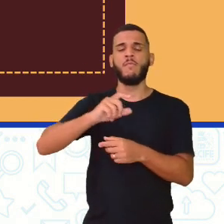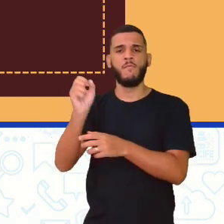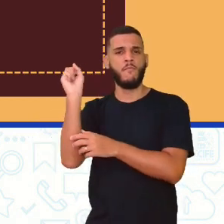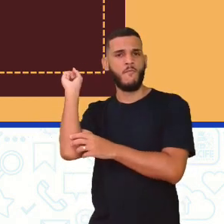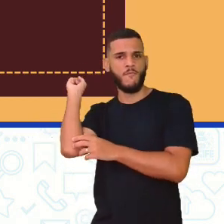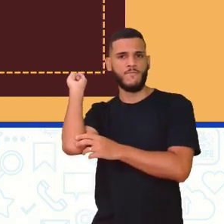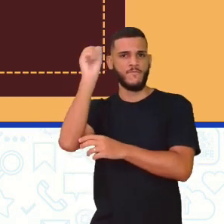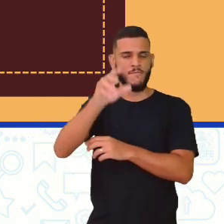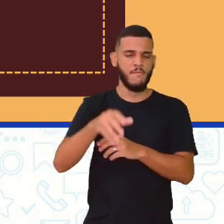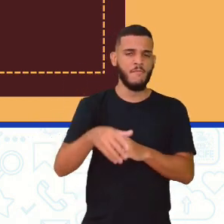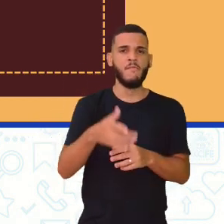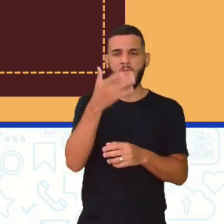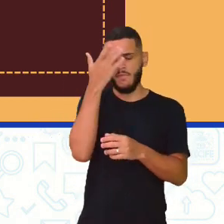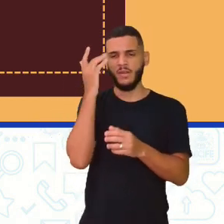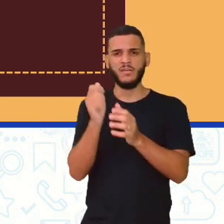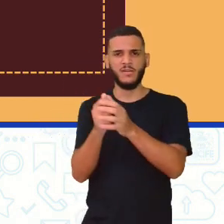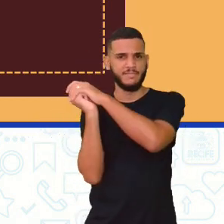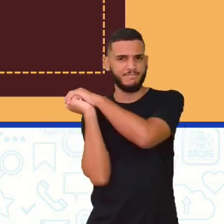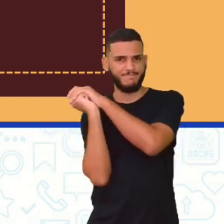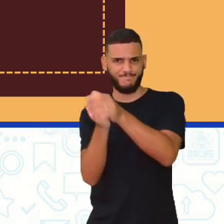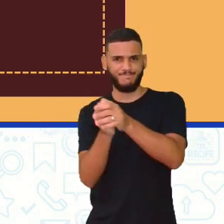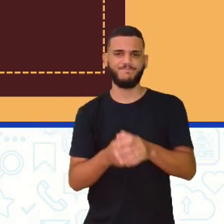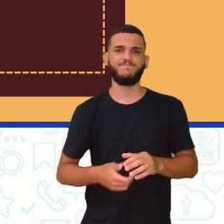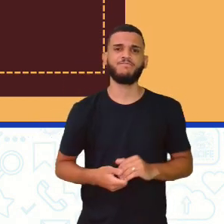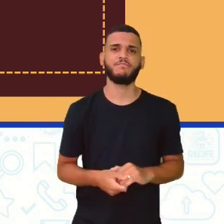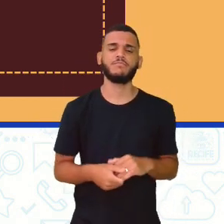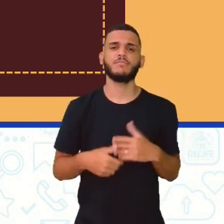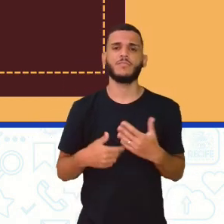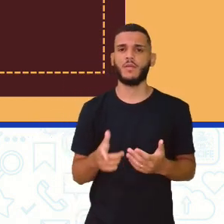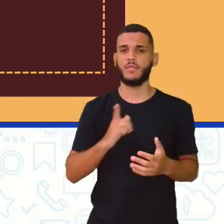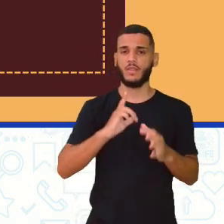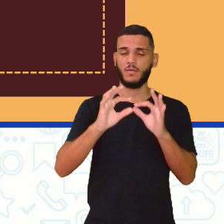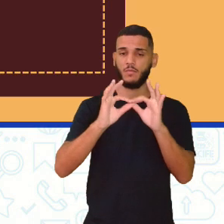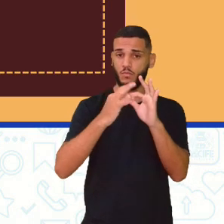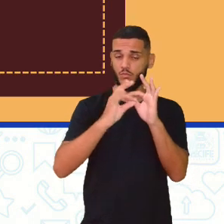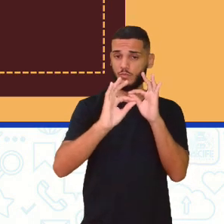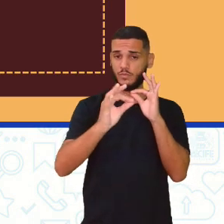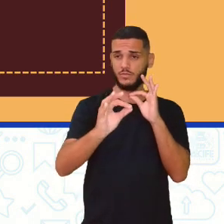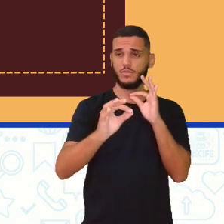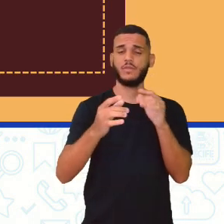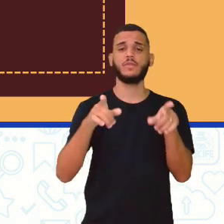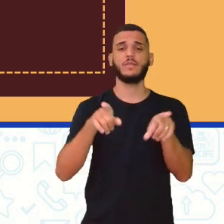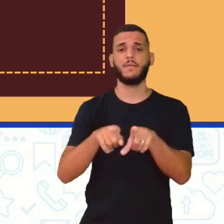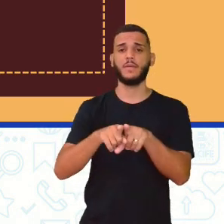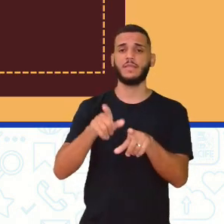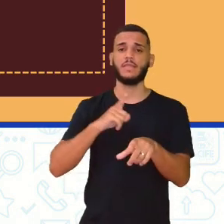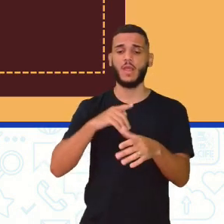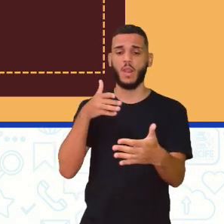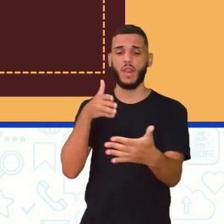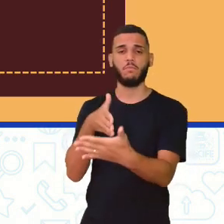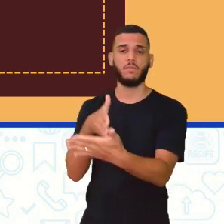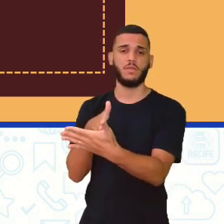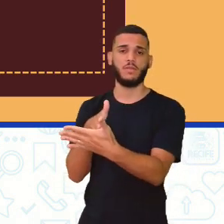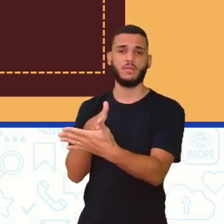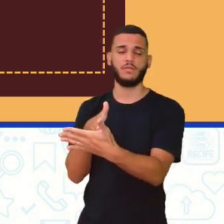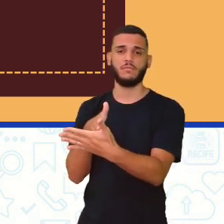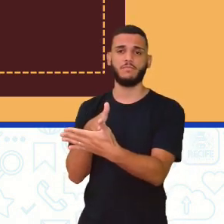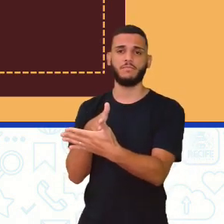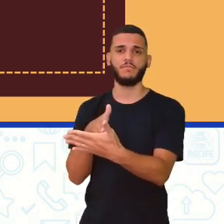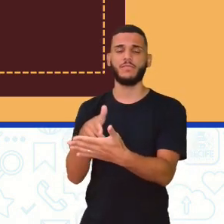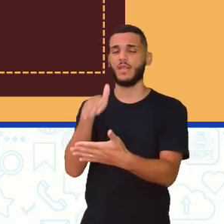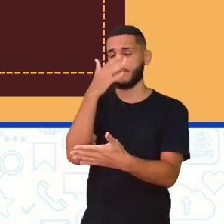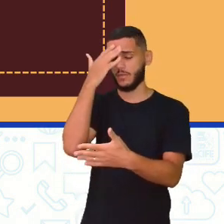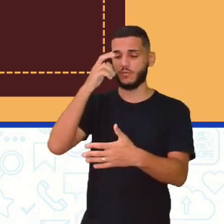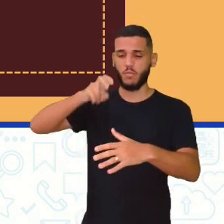para o rebatedor. Então, tem aí uma distância e existe uma marca também, né? Até onde ele